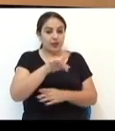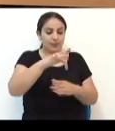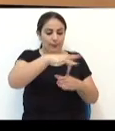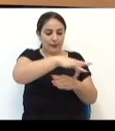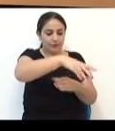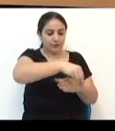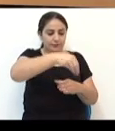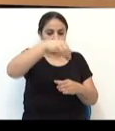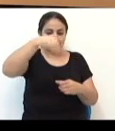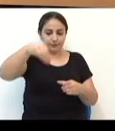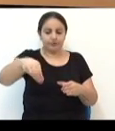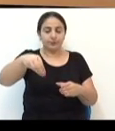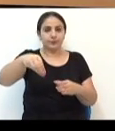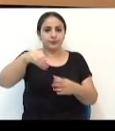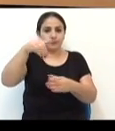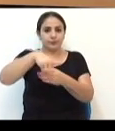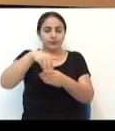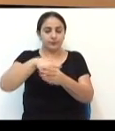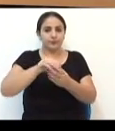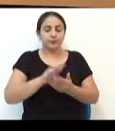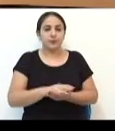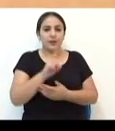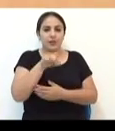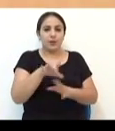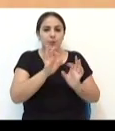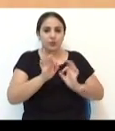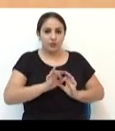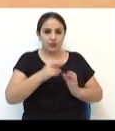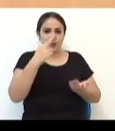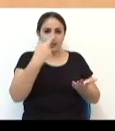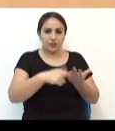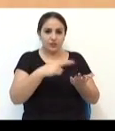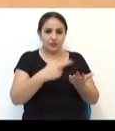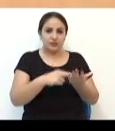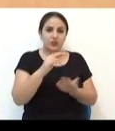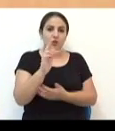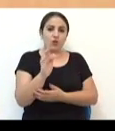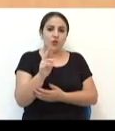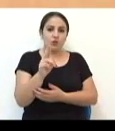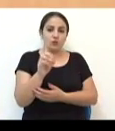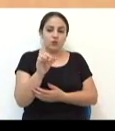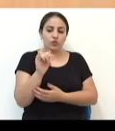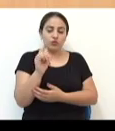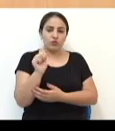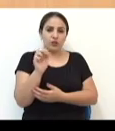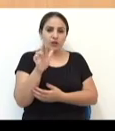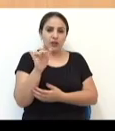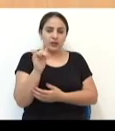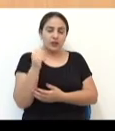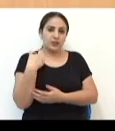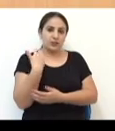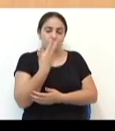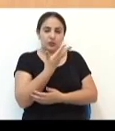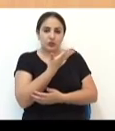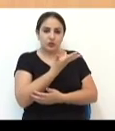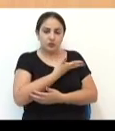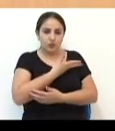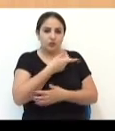a desarquivar ele, que está arquivado aqui na Casa. É o projeto de regularização fundiária. Onde a gente se